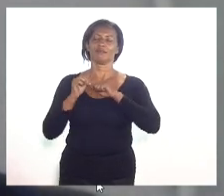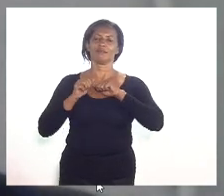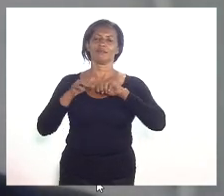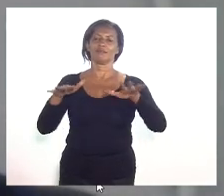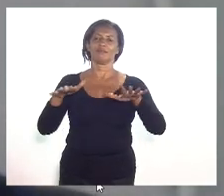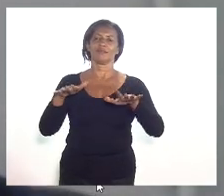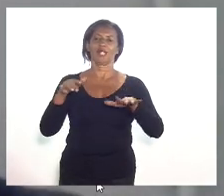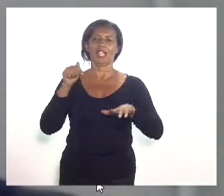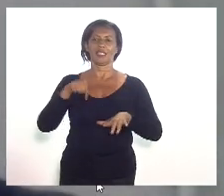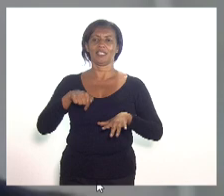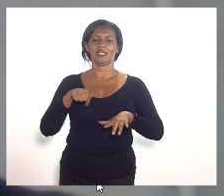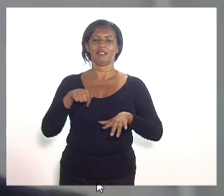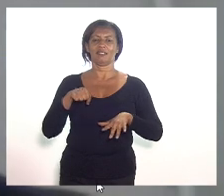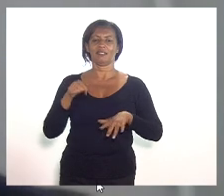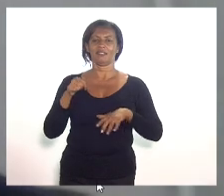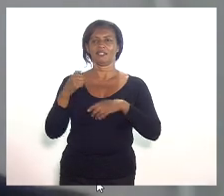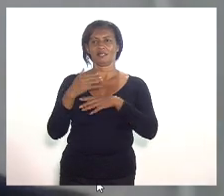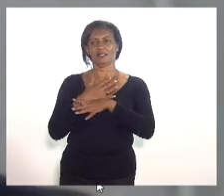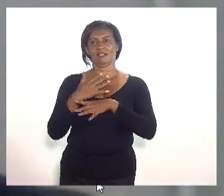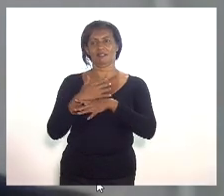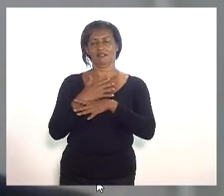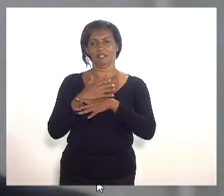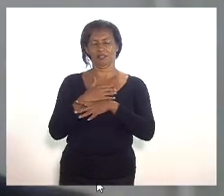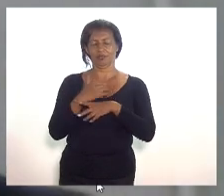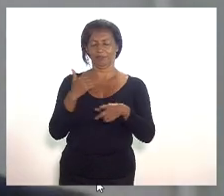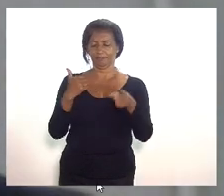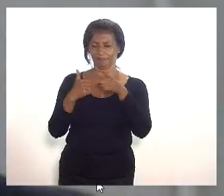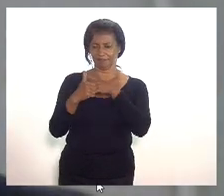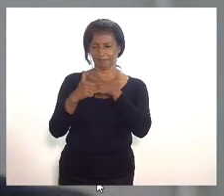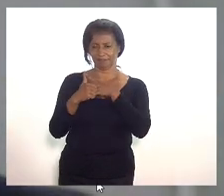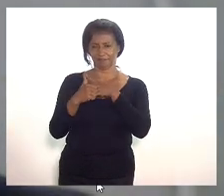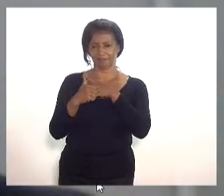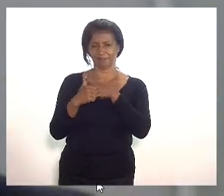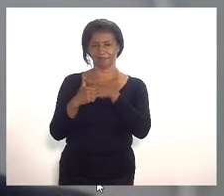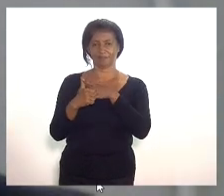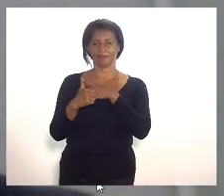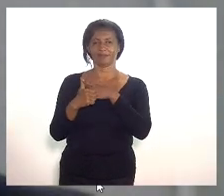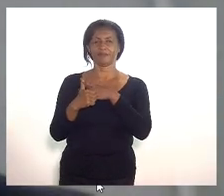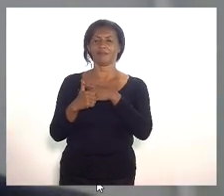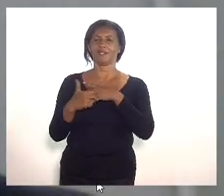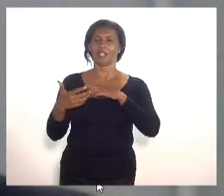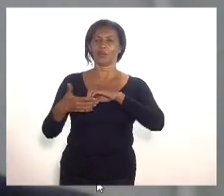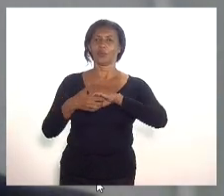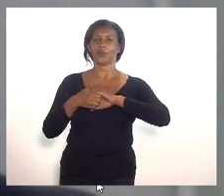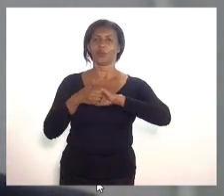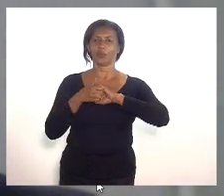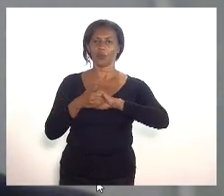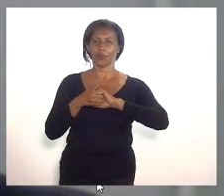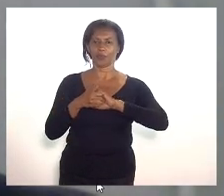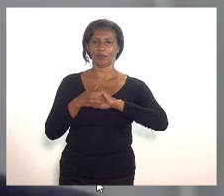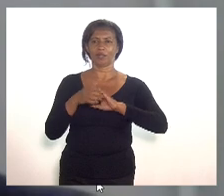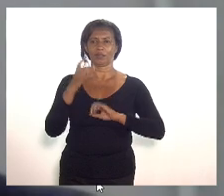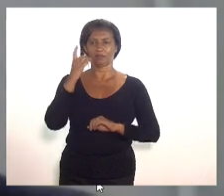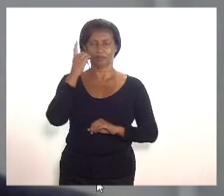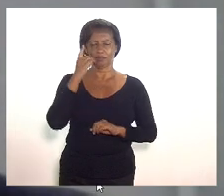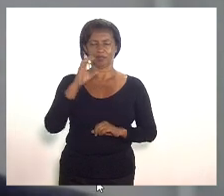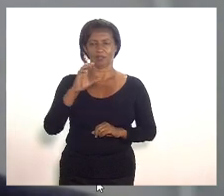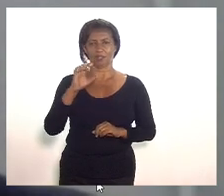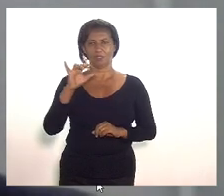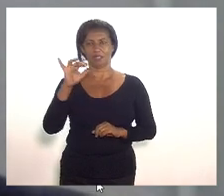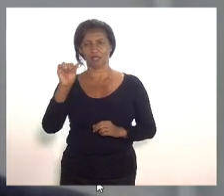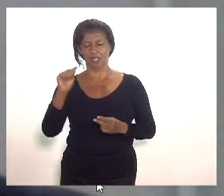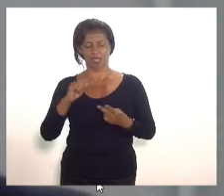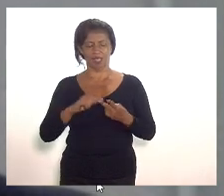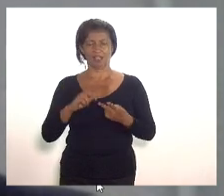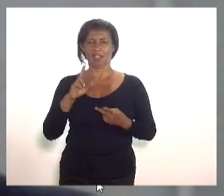na nossa cidade primeiramente presidente queria cumprimentá-lo cumprimentar a deputada Célia Jordão Rosane